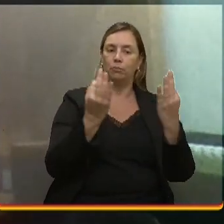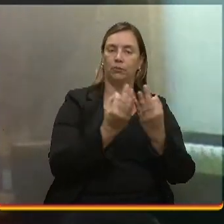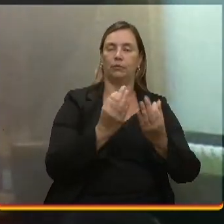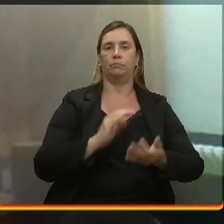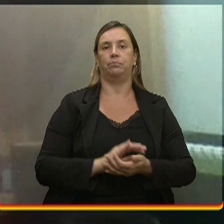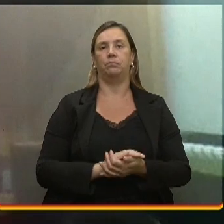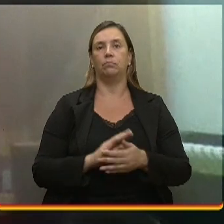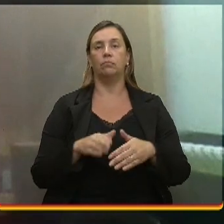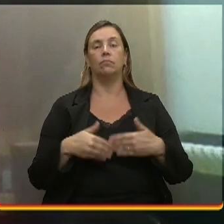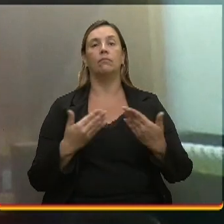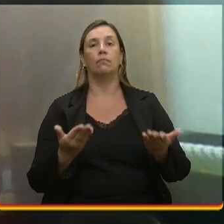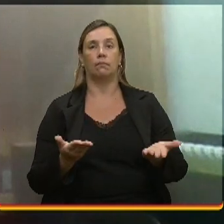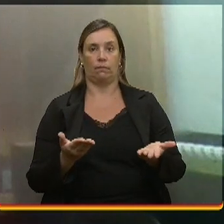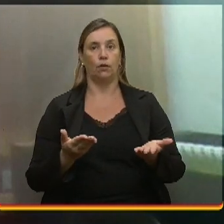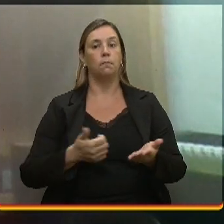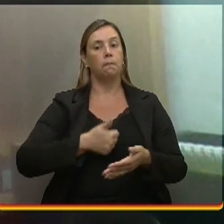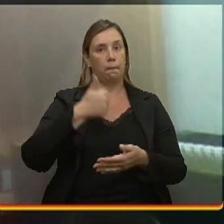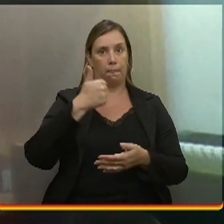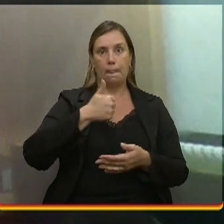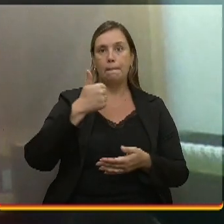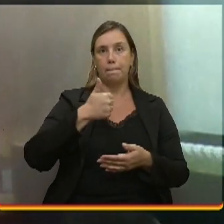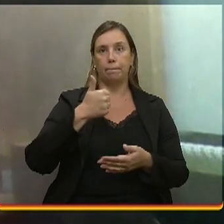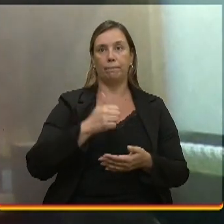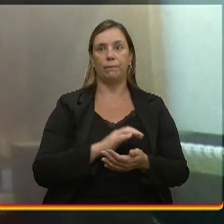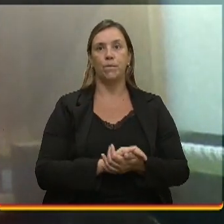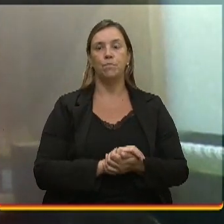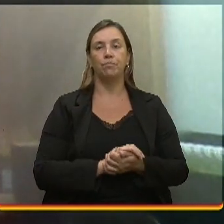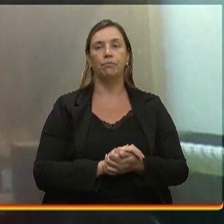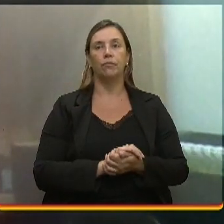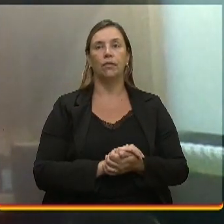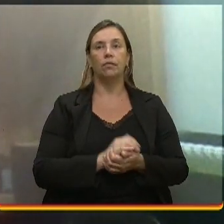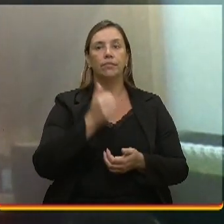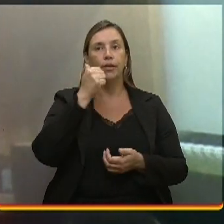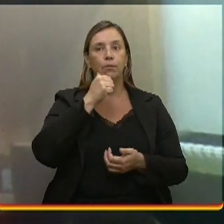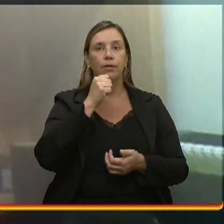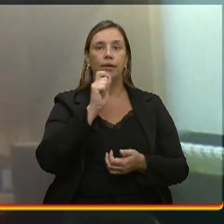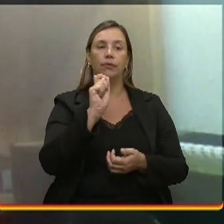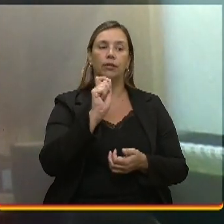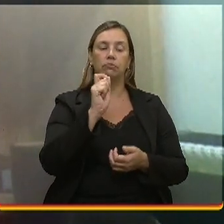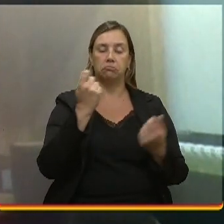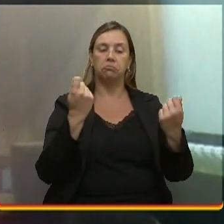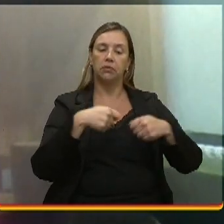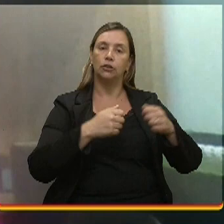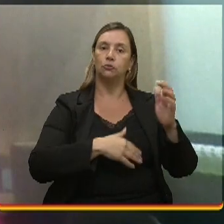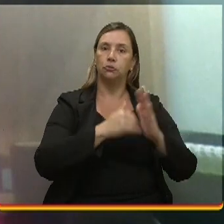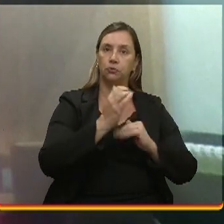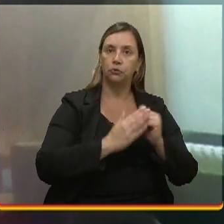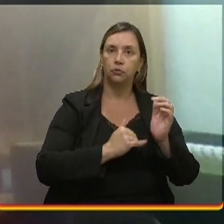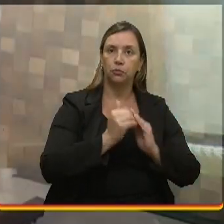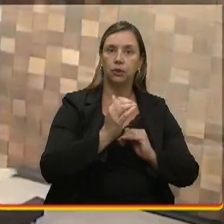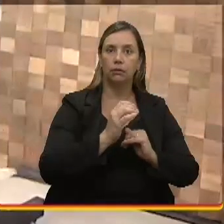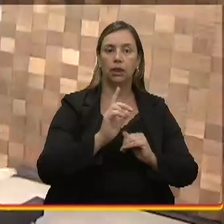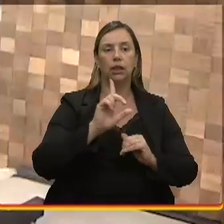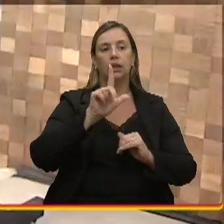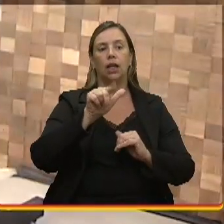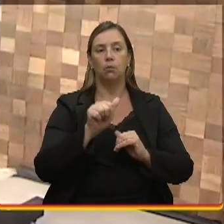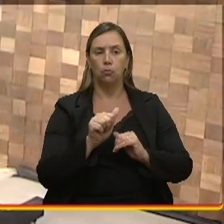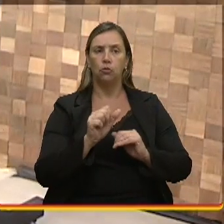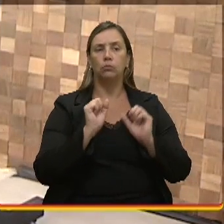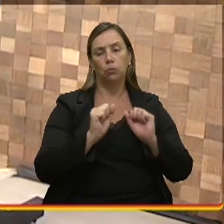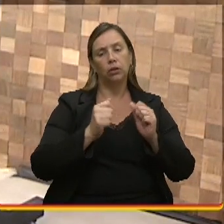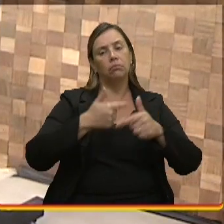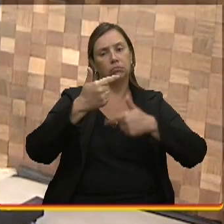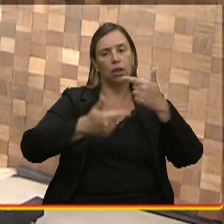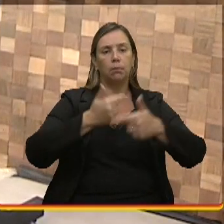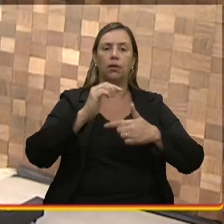Então, isso, primeiro, era o fato dela colocar a mão na massa na sua casa e, depois, quem sabe, para o mercado da construção civil.